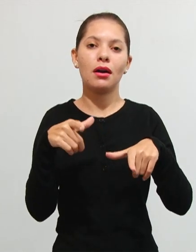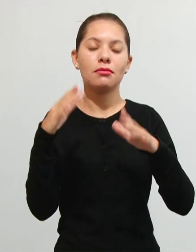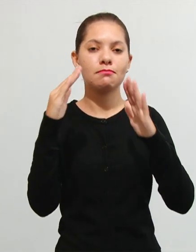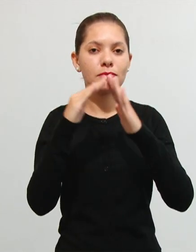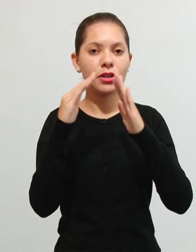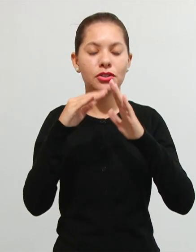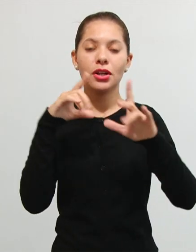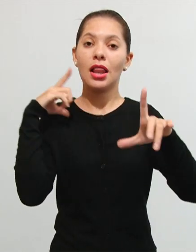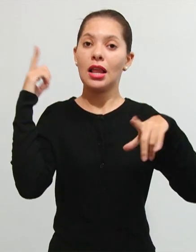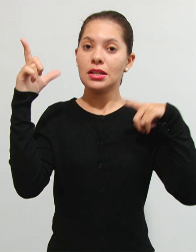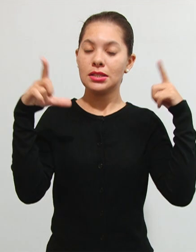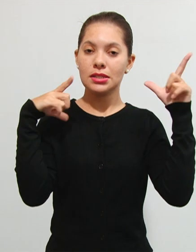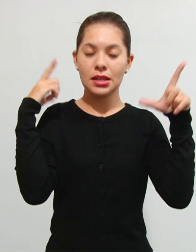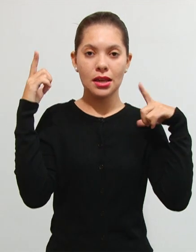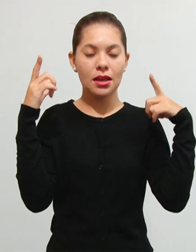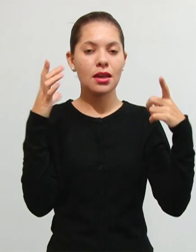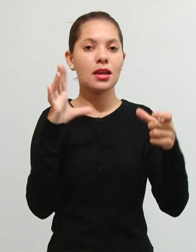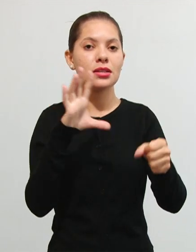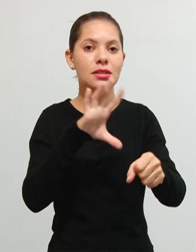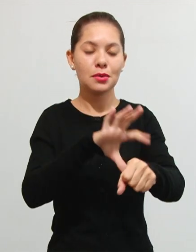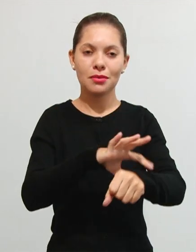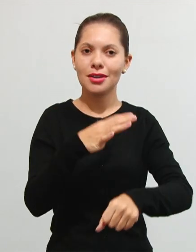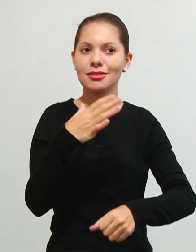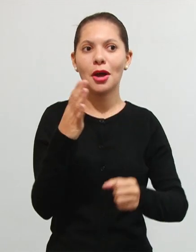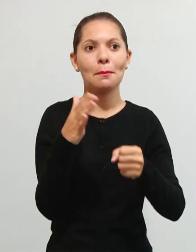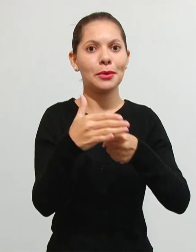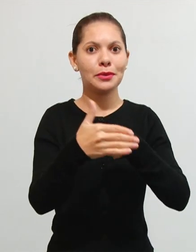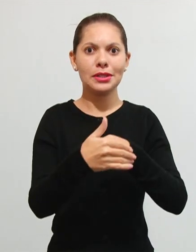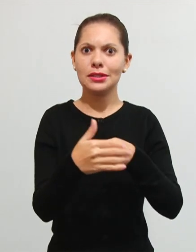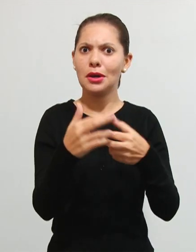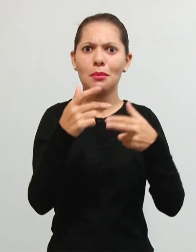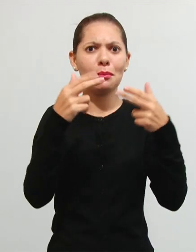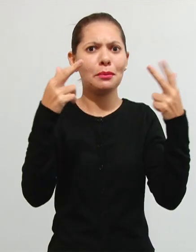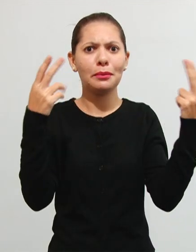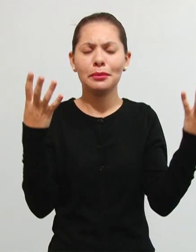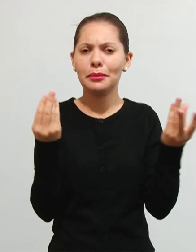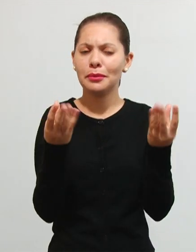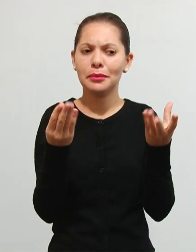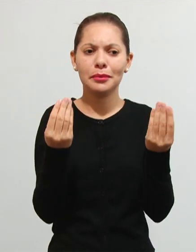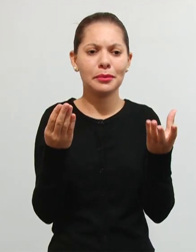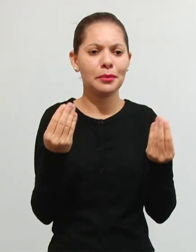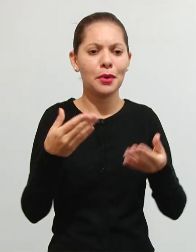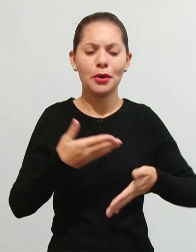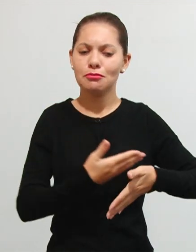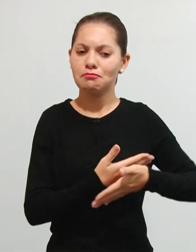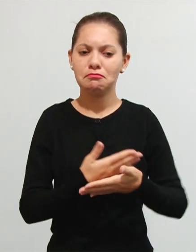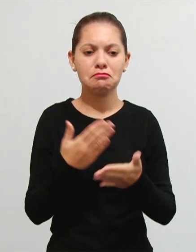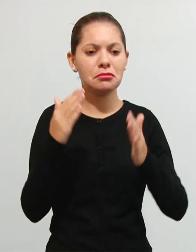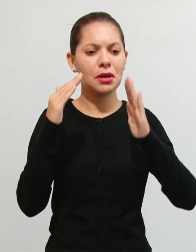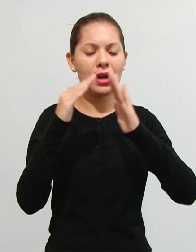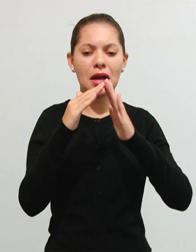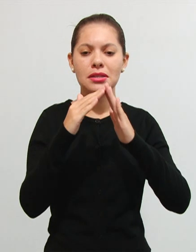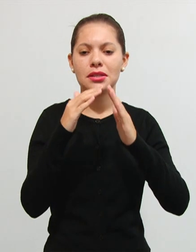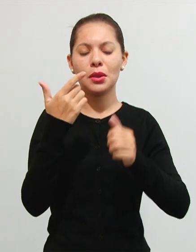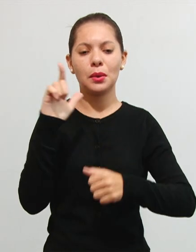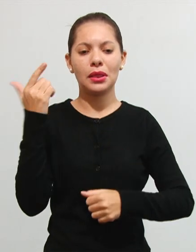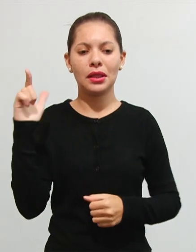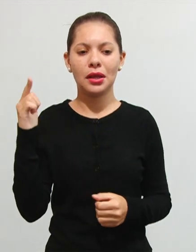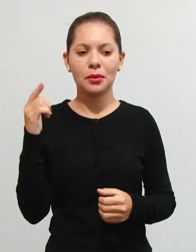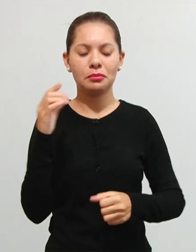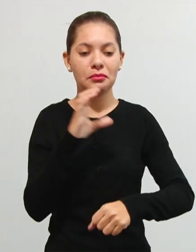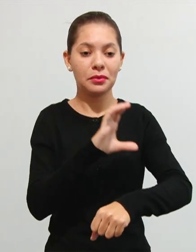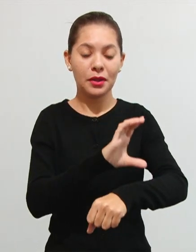a segurança a previdência social a proteção a maternidade a infância assistência ao desamparado na forma da